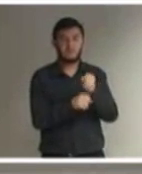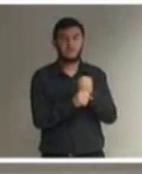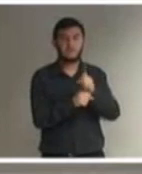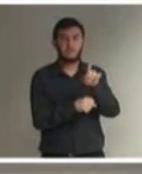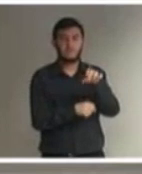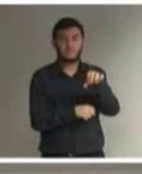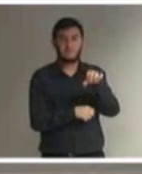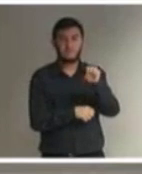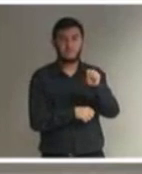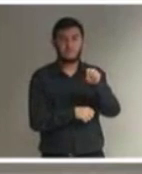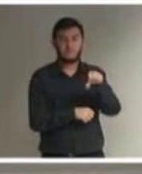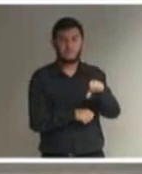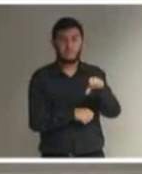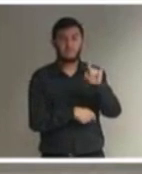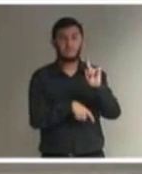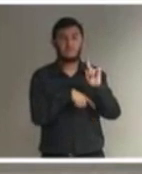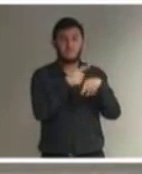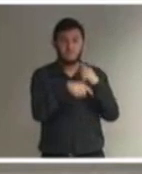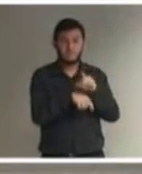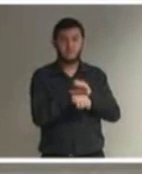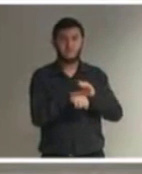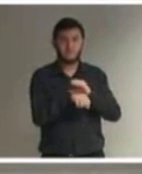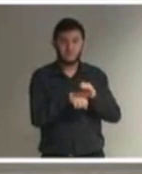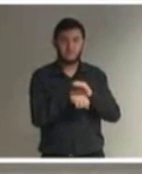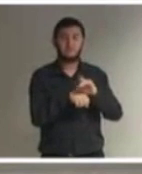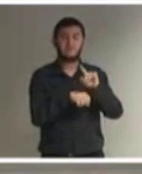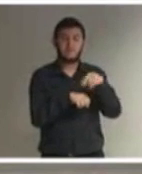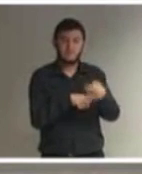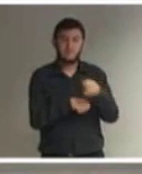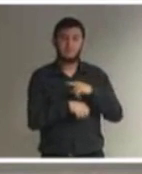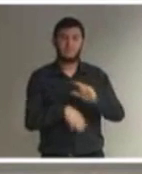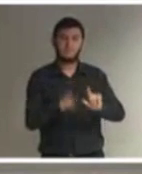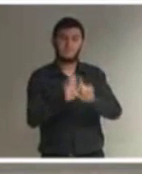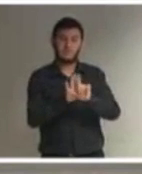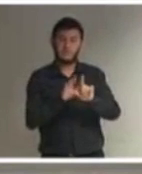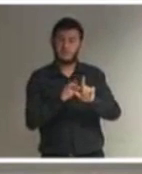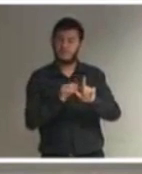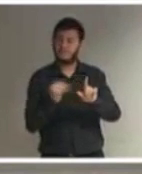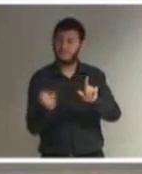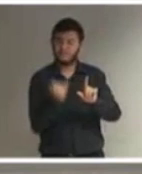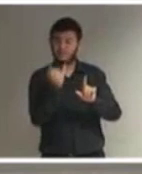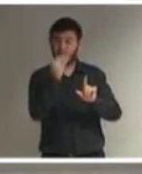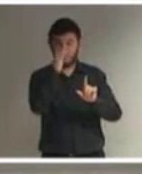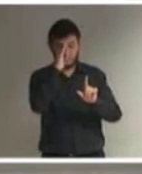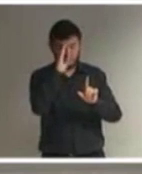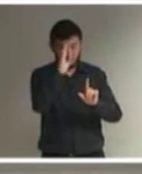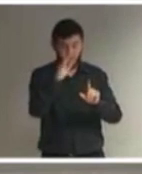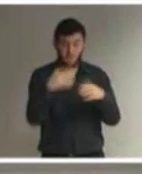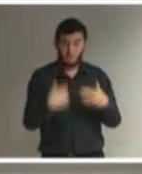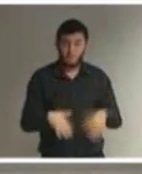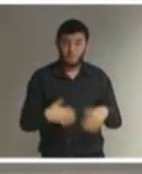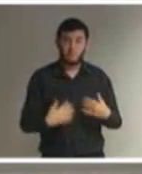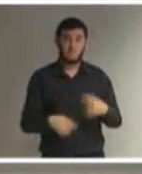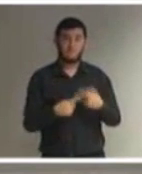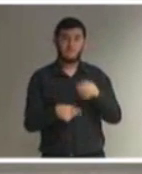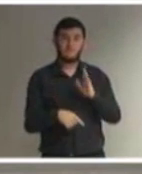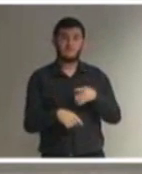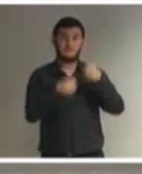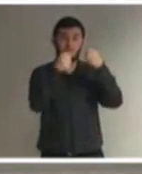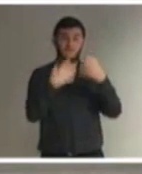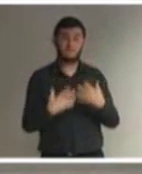Constituição. Foi um importante marco jurídico, porque ela disse, pela primeira vez, que